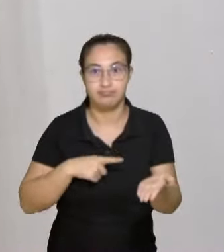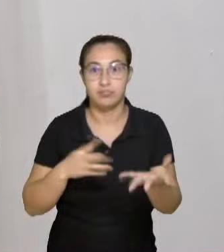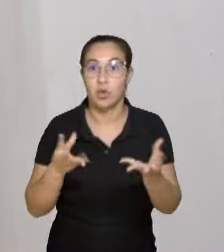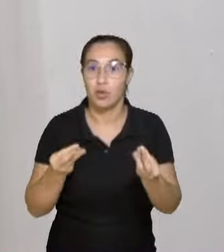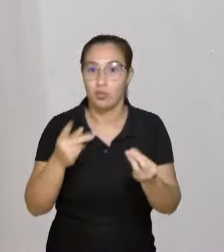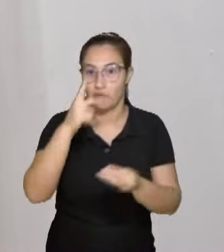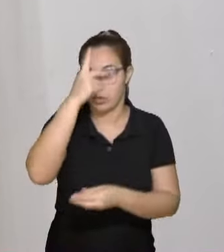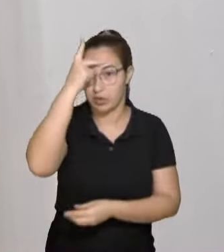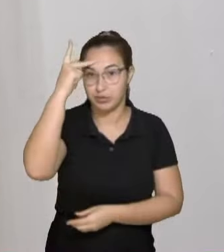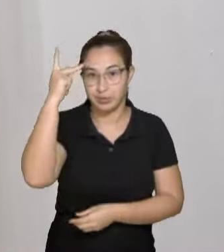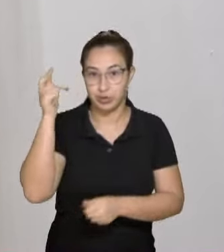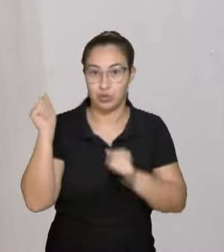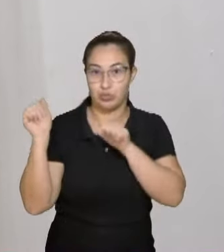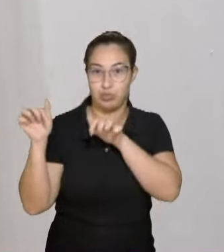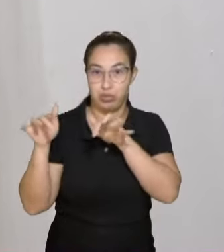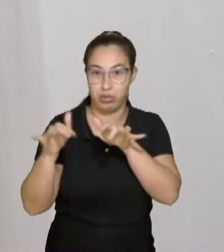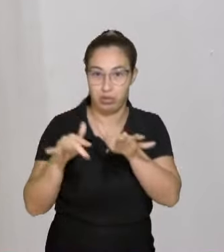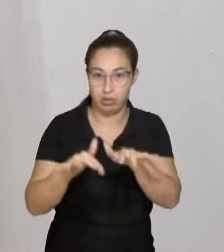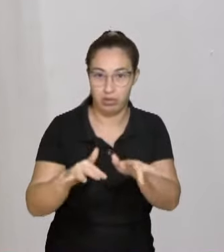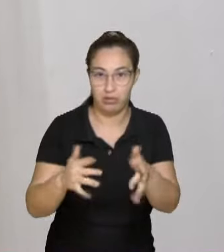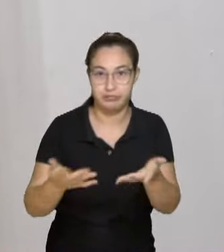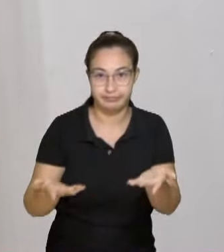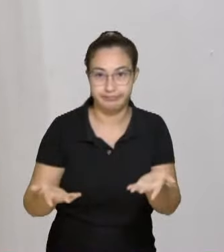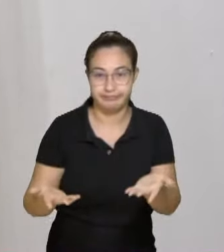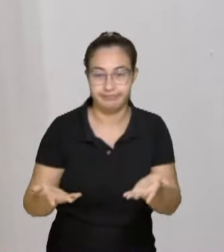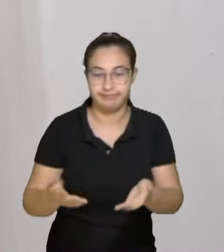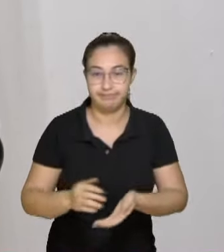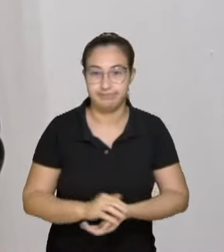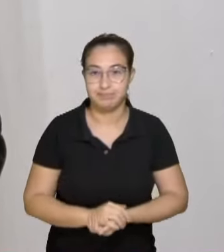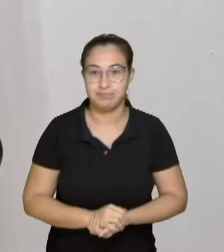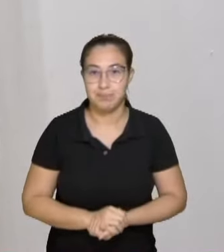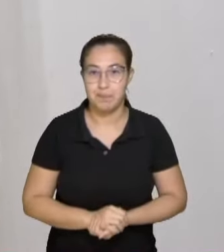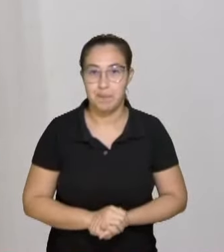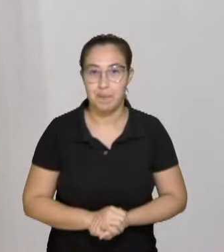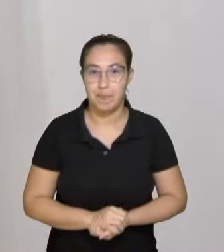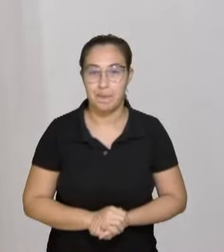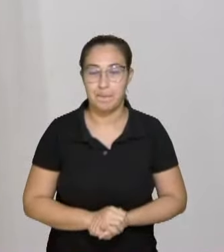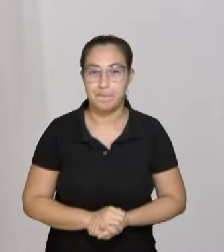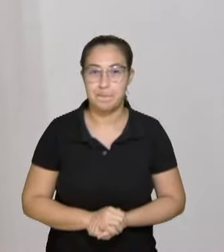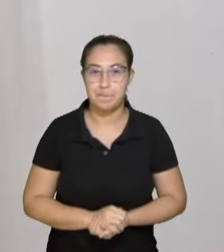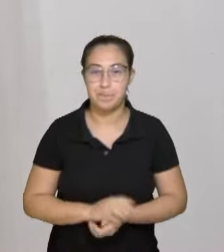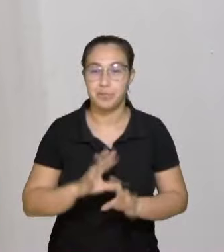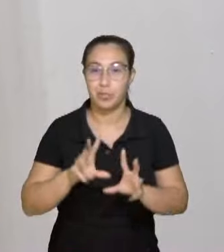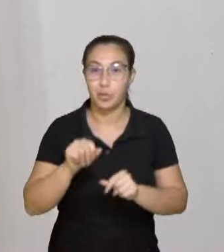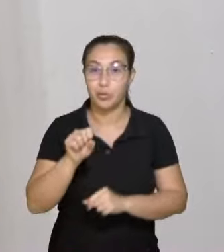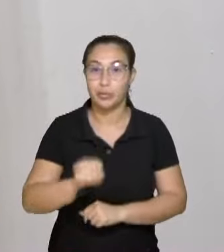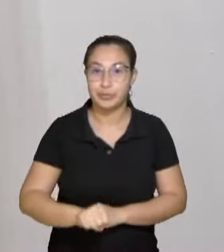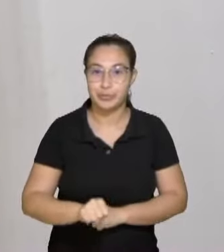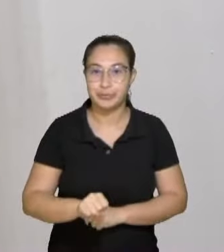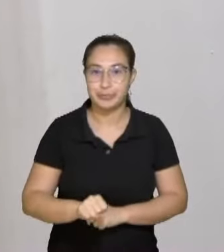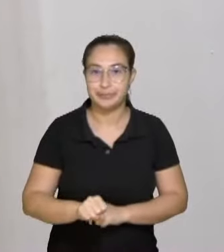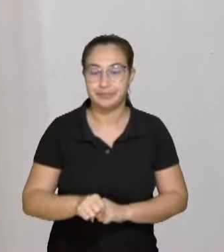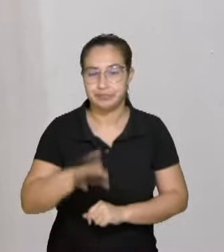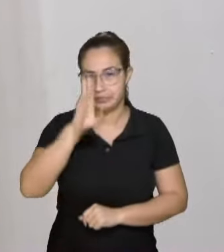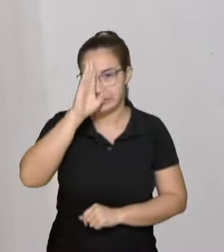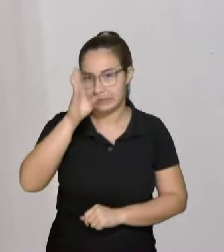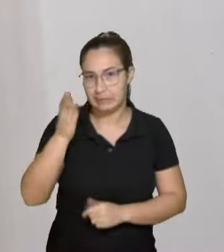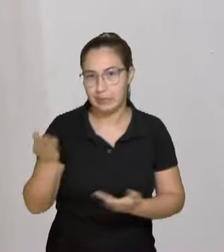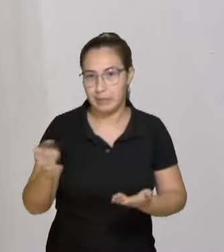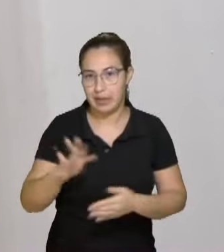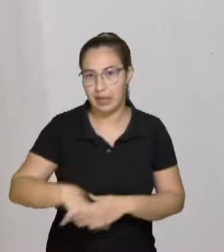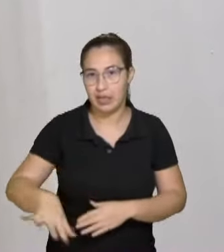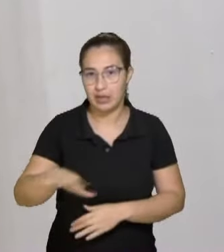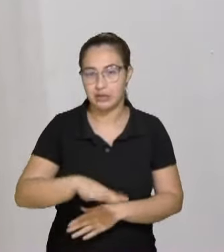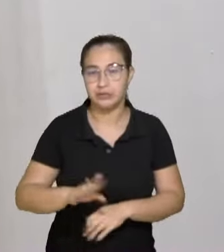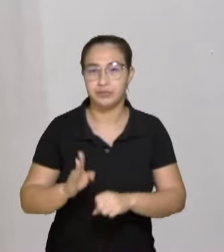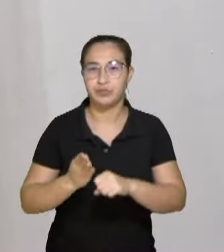responsável por acolher uma grande demanda de todo o sul catarinense, principalmente a região de